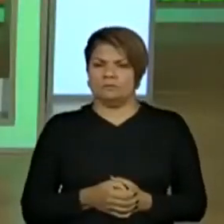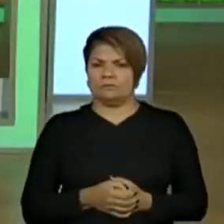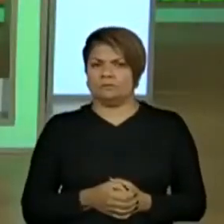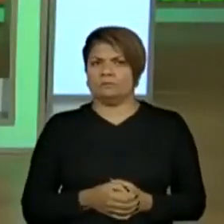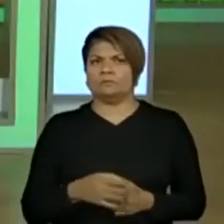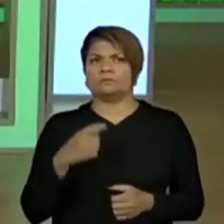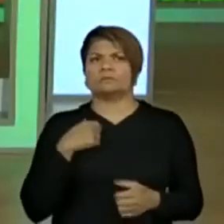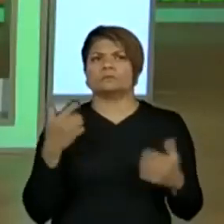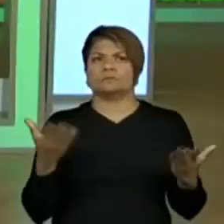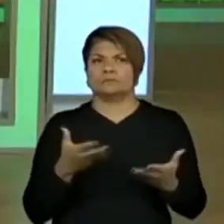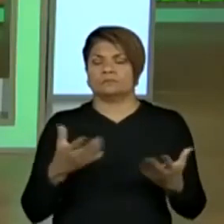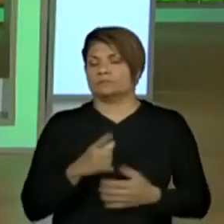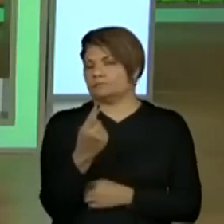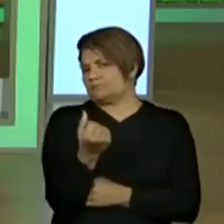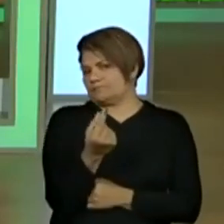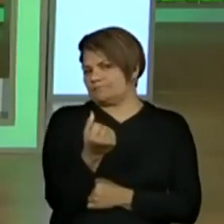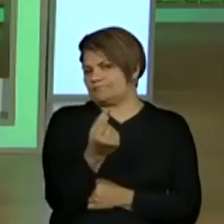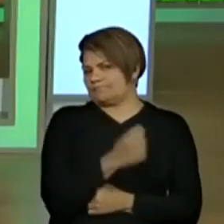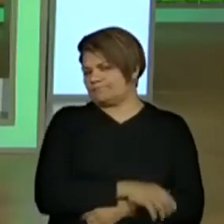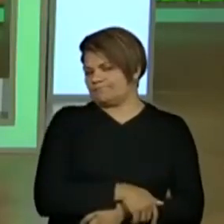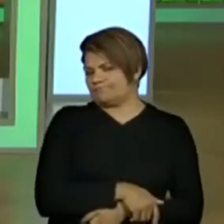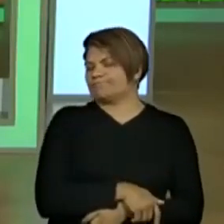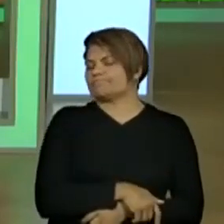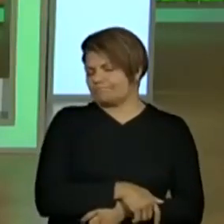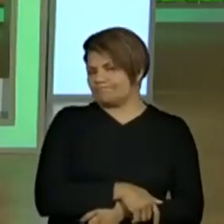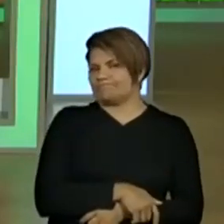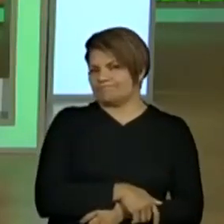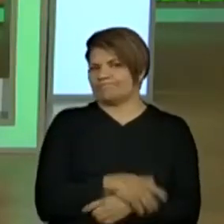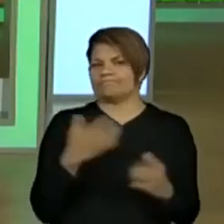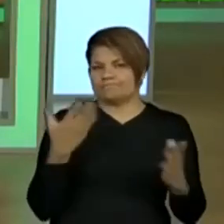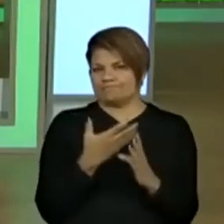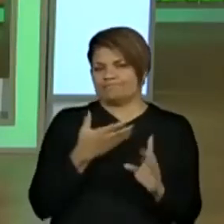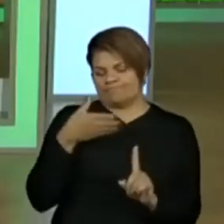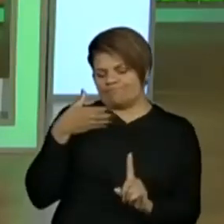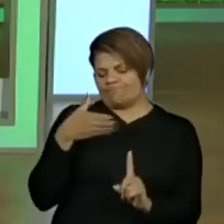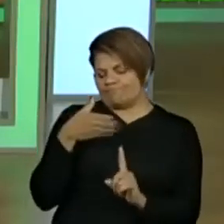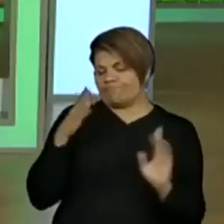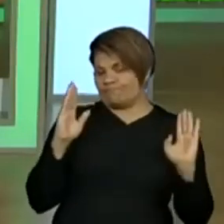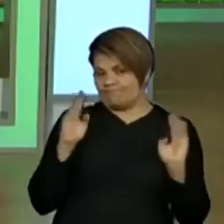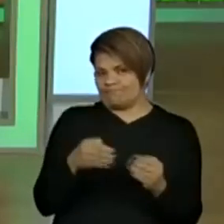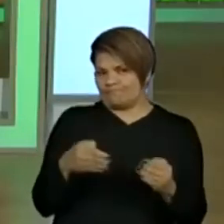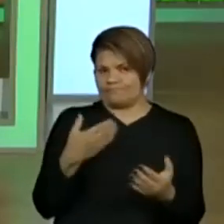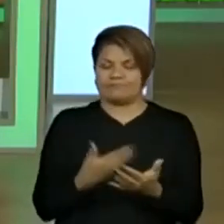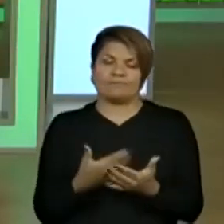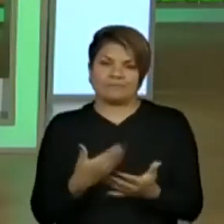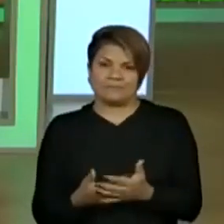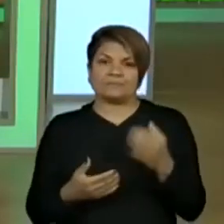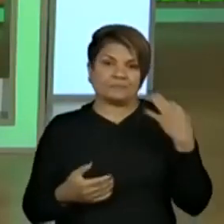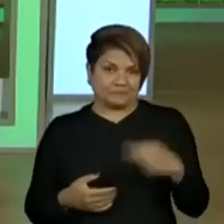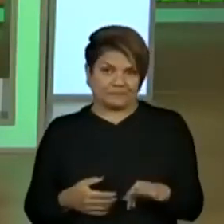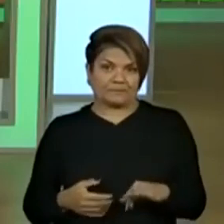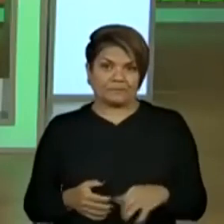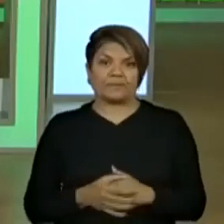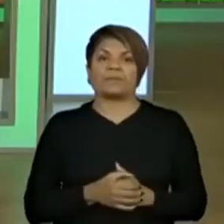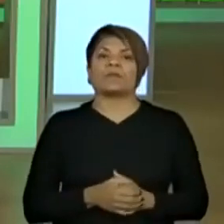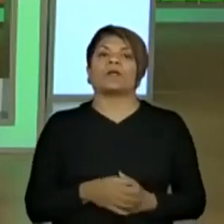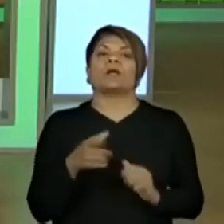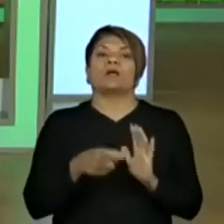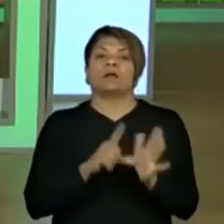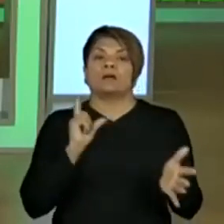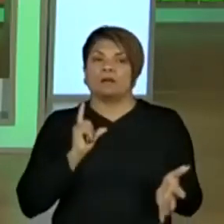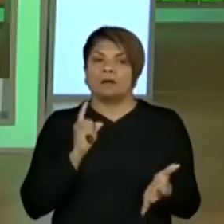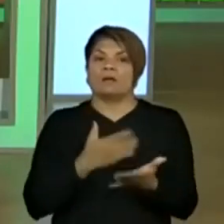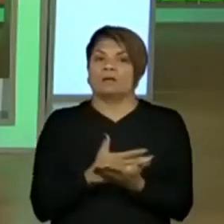grana. Esse é o assunto central da aula de hoje, desse momento de aula, certo? E antes de